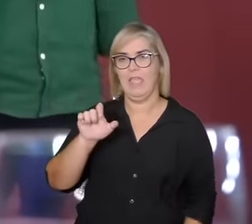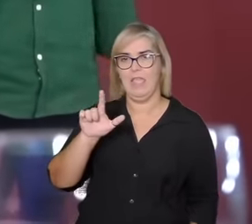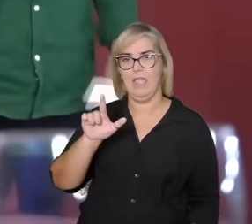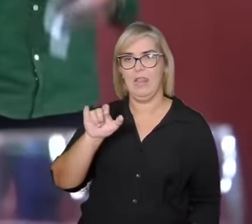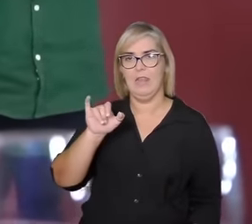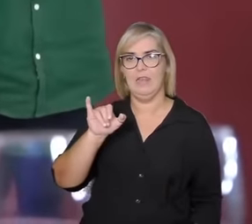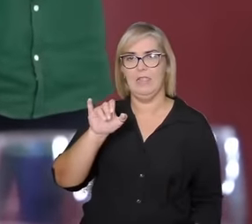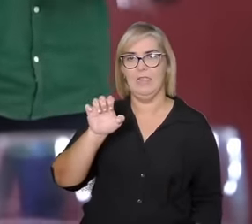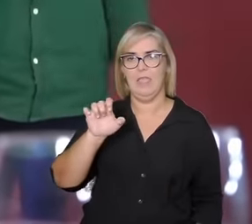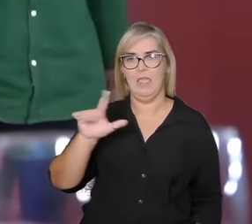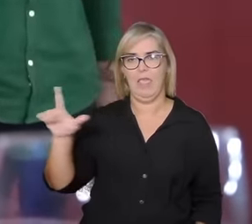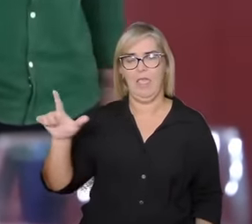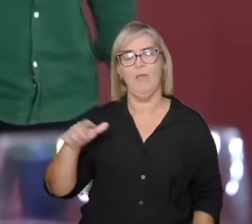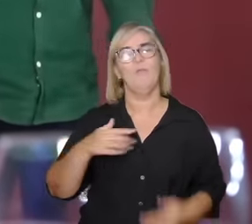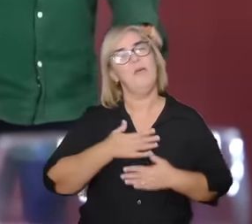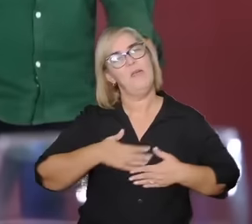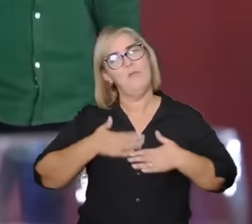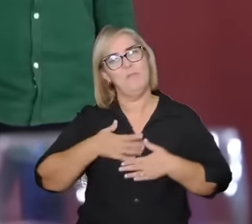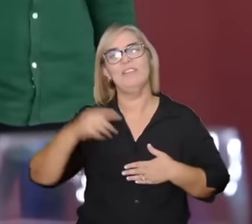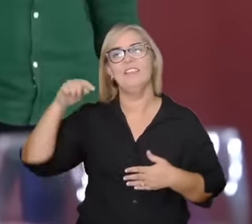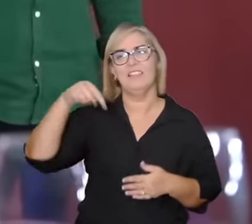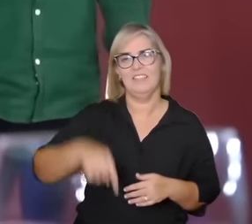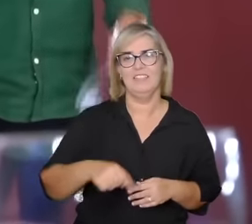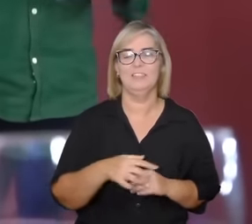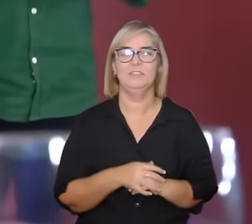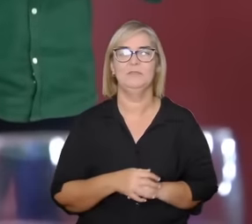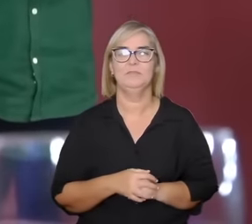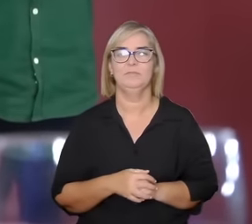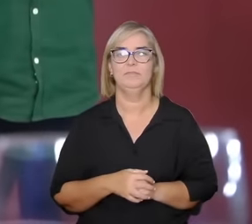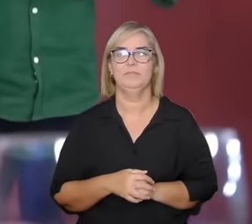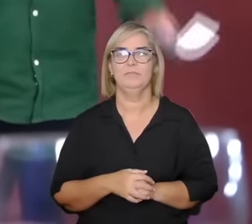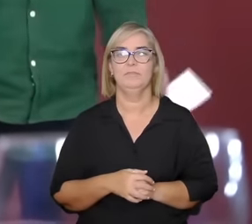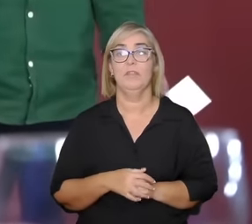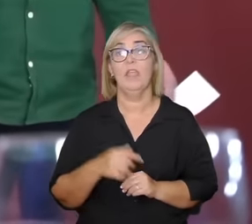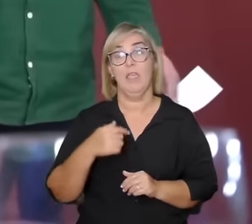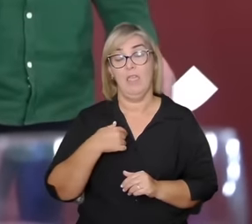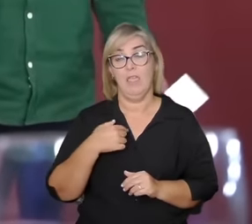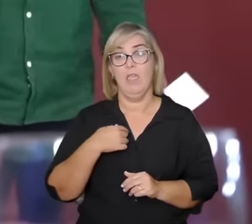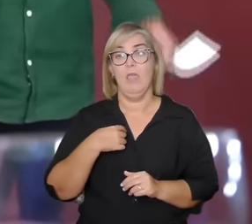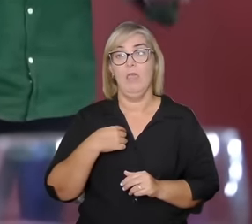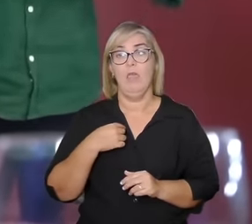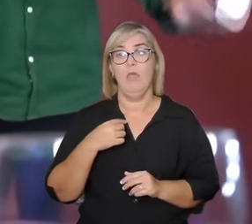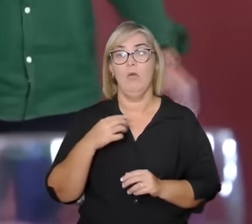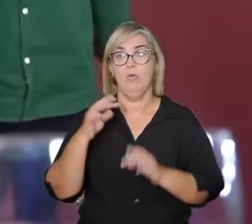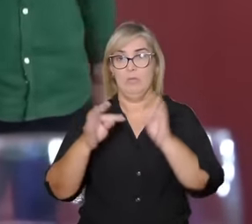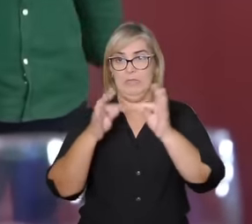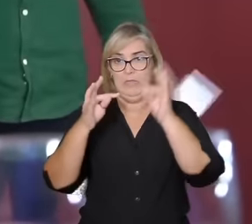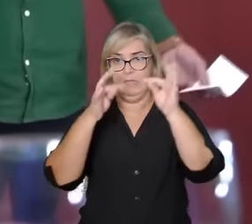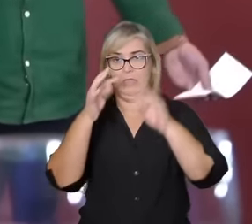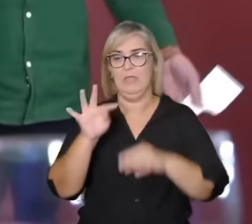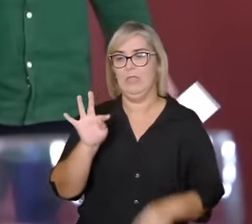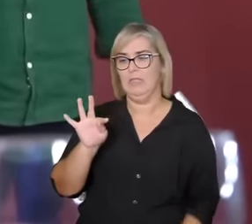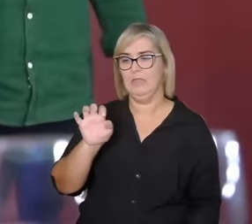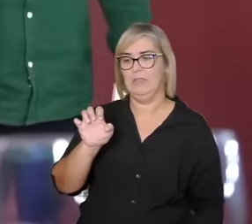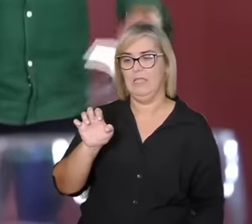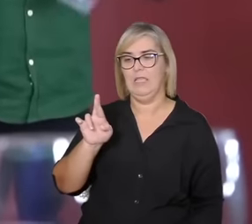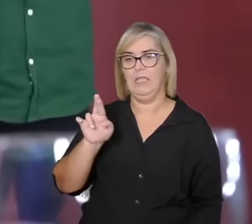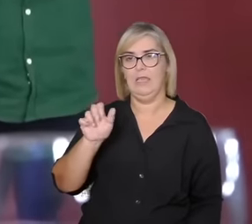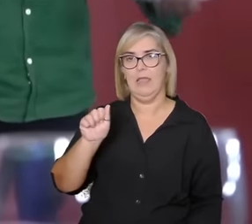Renato é um prazer estar aqui nessa aula sou terapeuta e filho de pastor